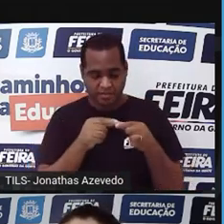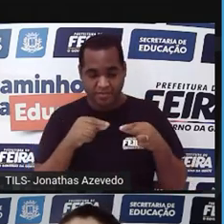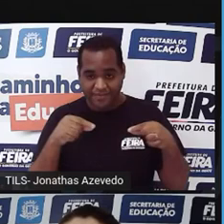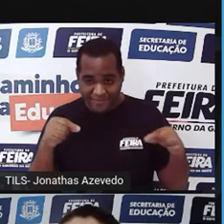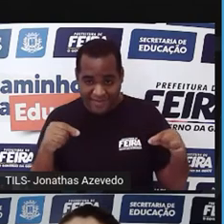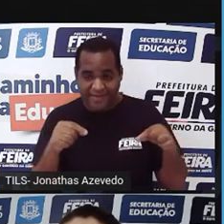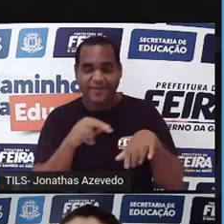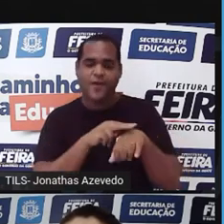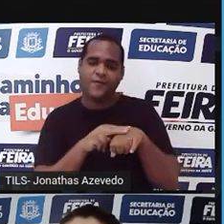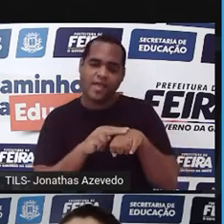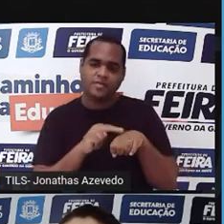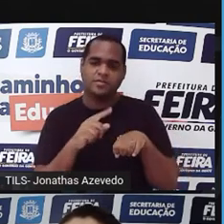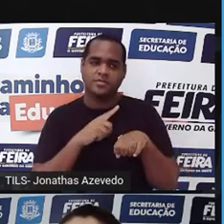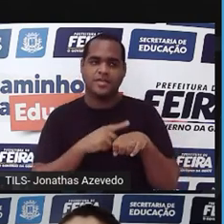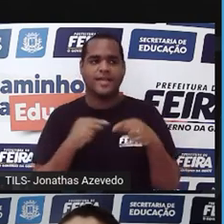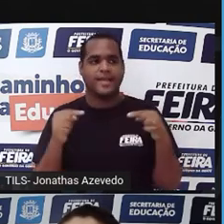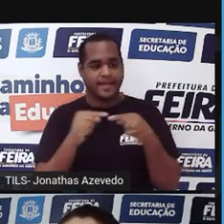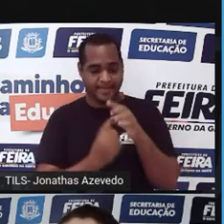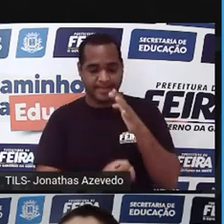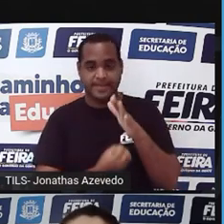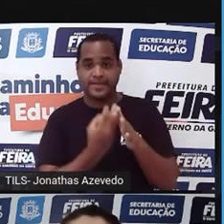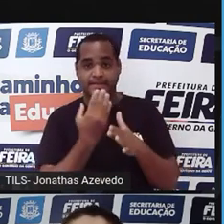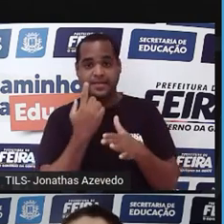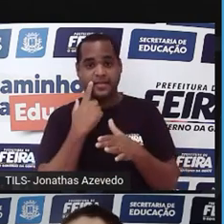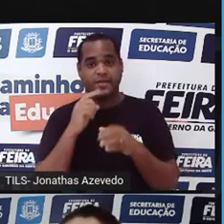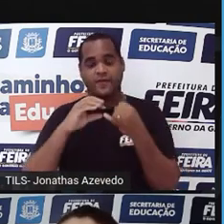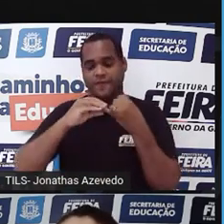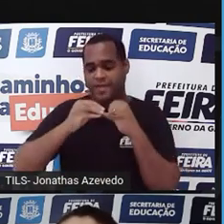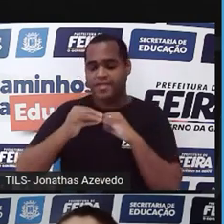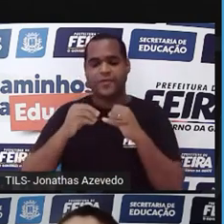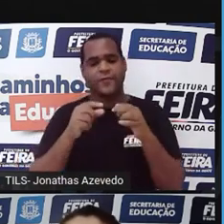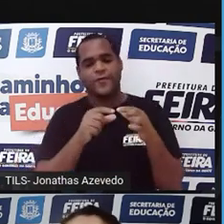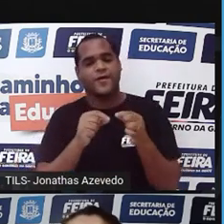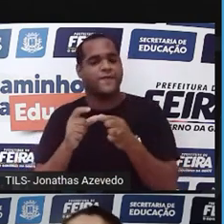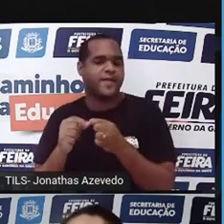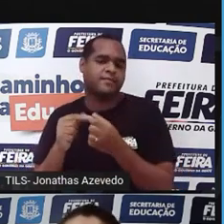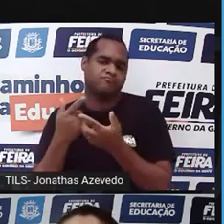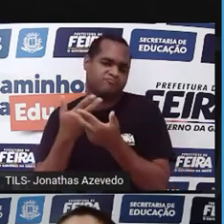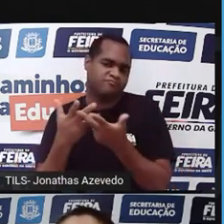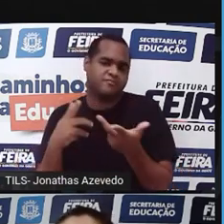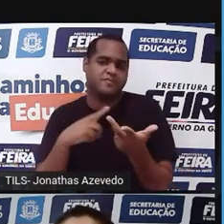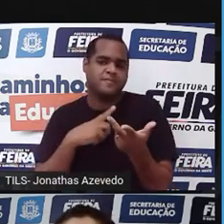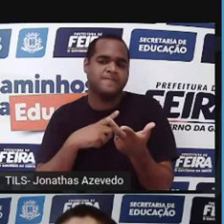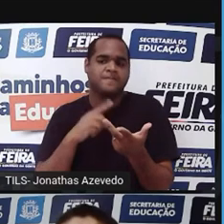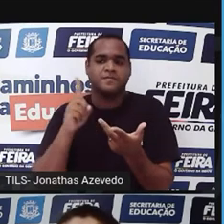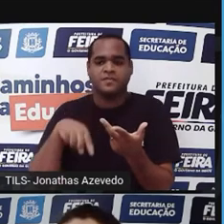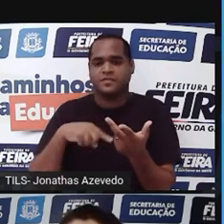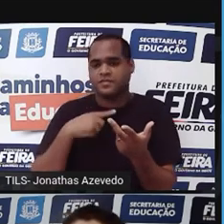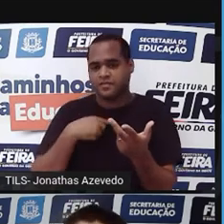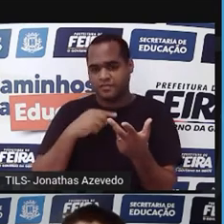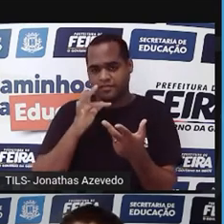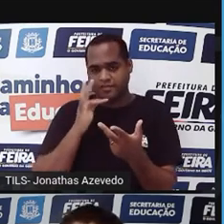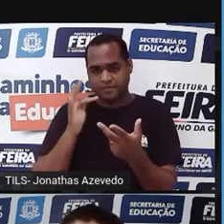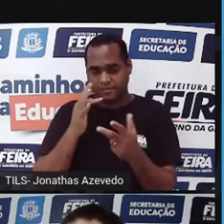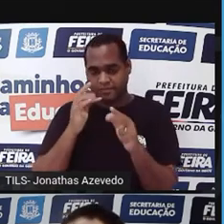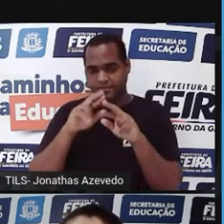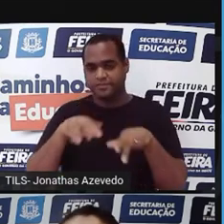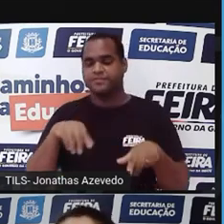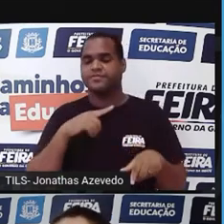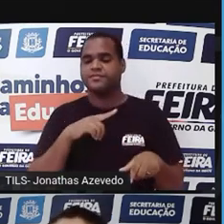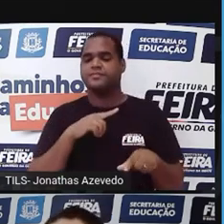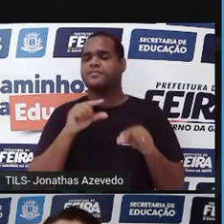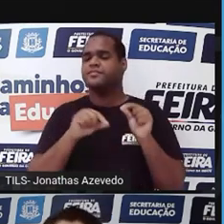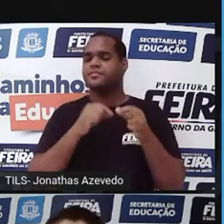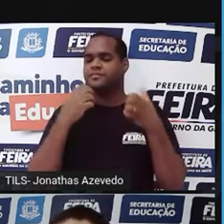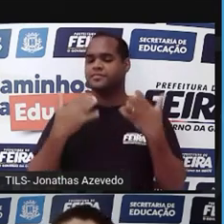pode estar inserida o feijão, a ervilha, a lentilha, é o fruto daquela planta. Mas